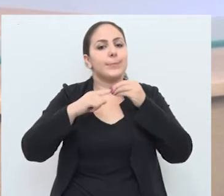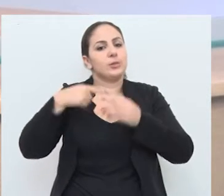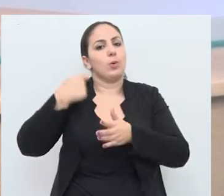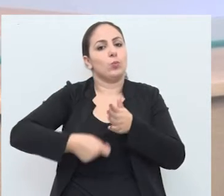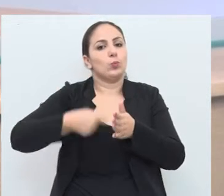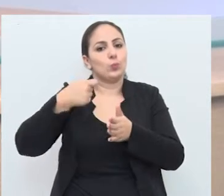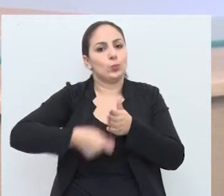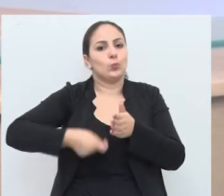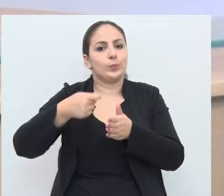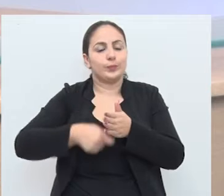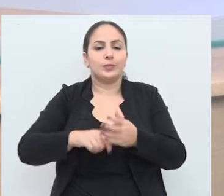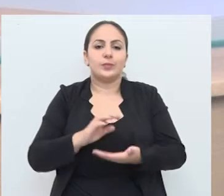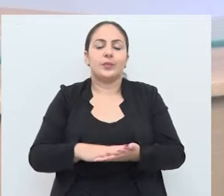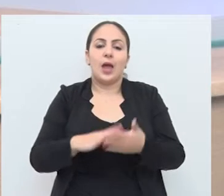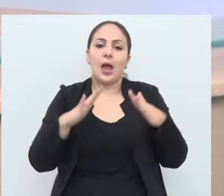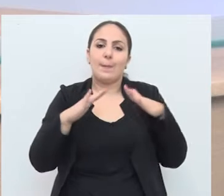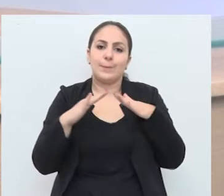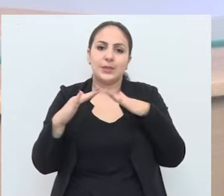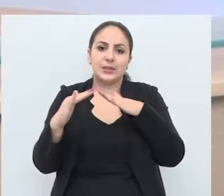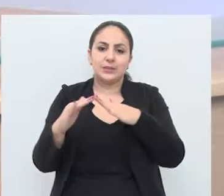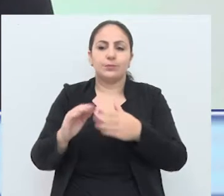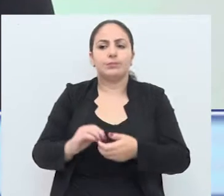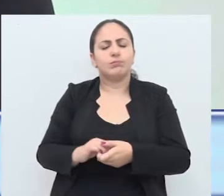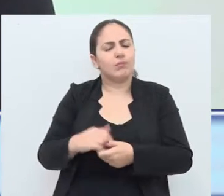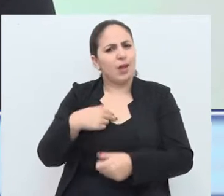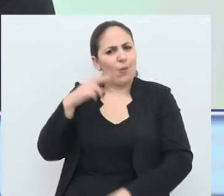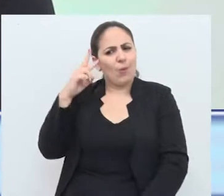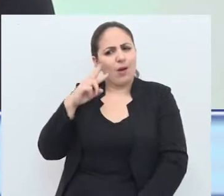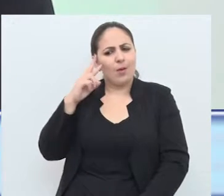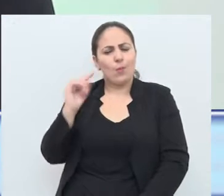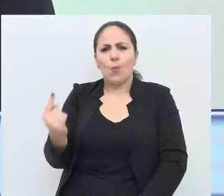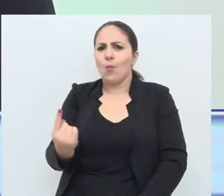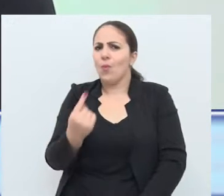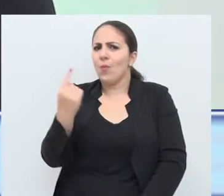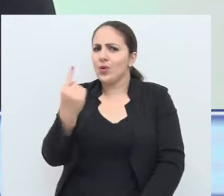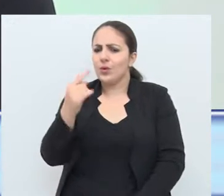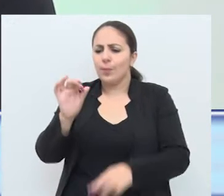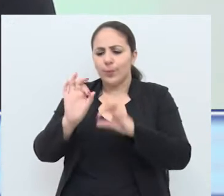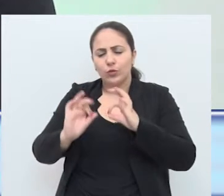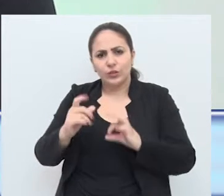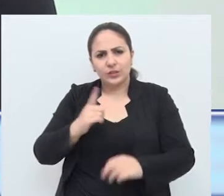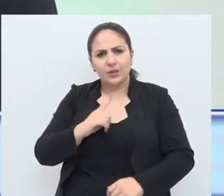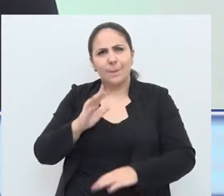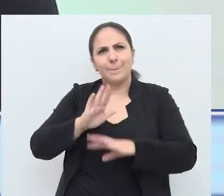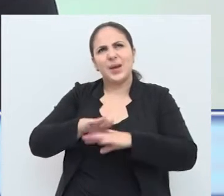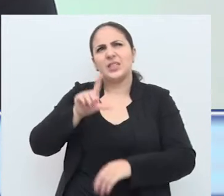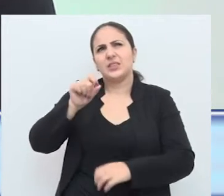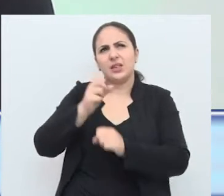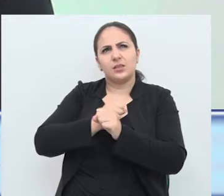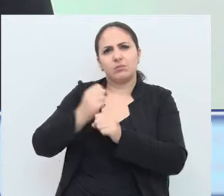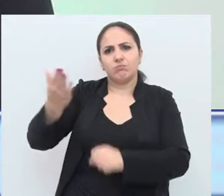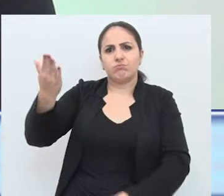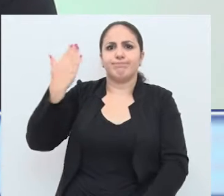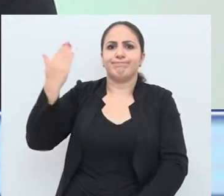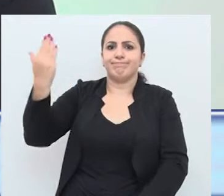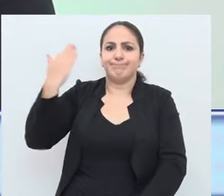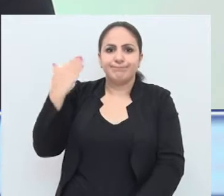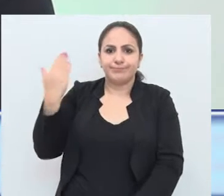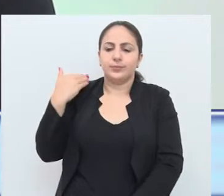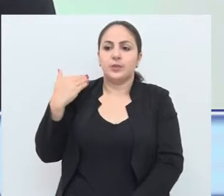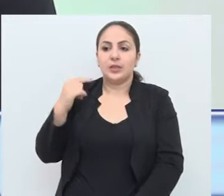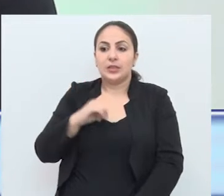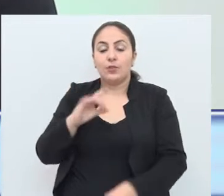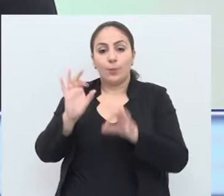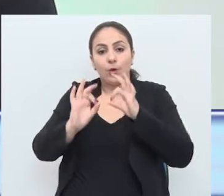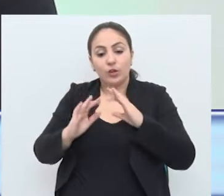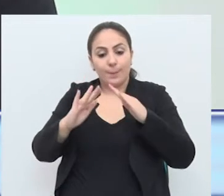principais bandeiras, a habitação. O eu me lembro é que o único projeto que teve, já faz mais de 10 anos, que teve